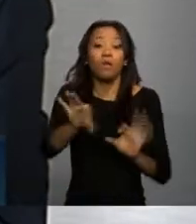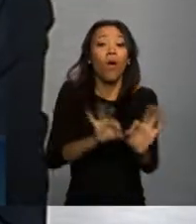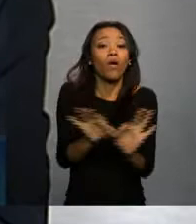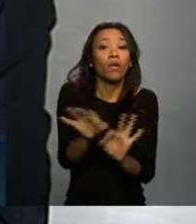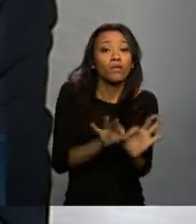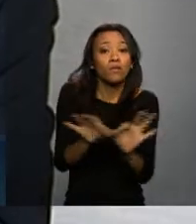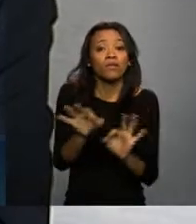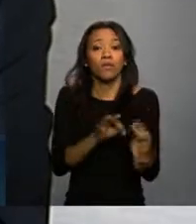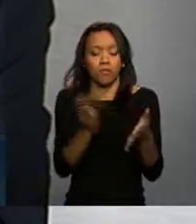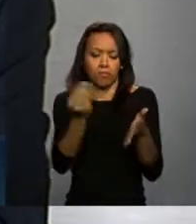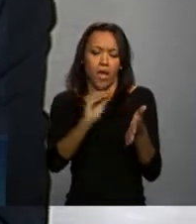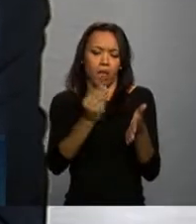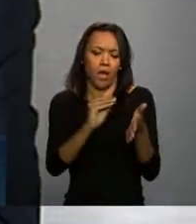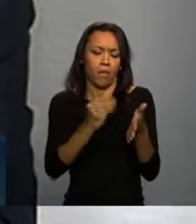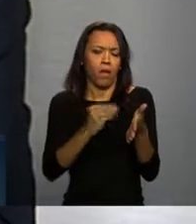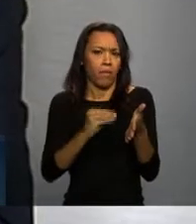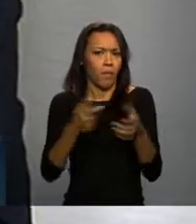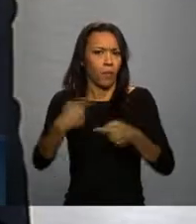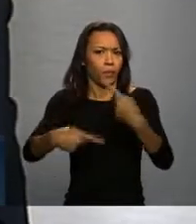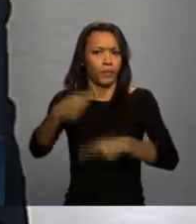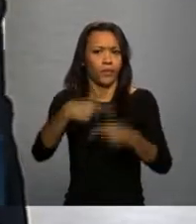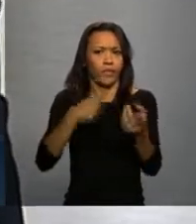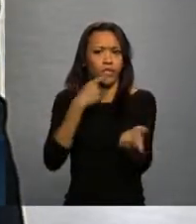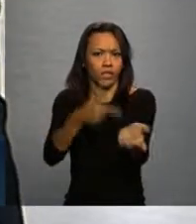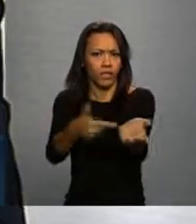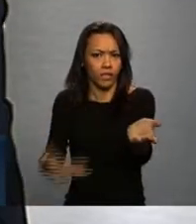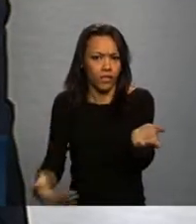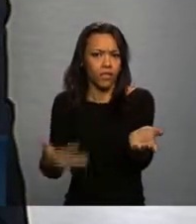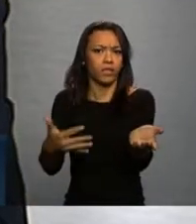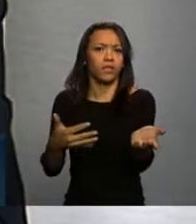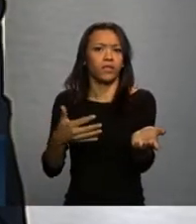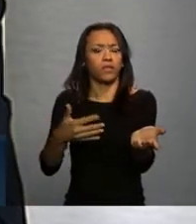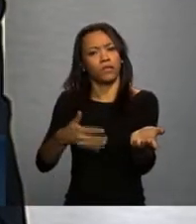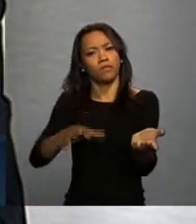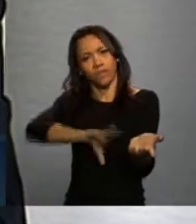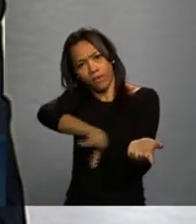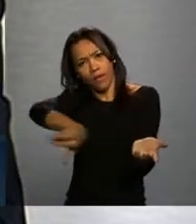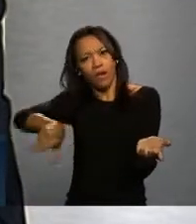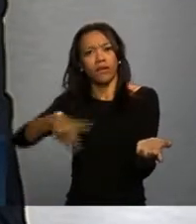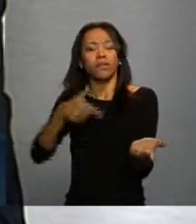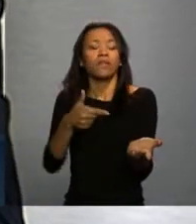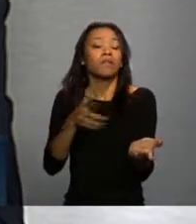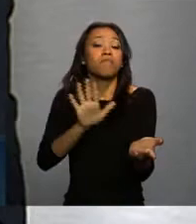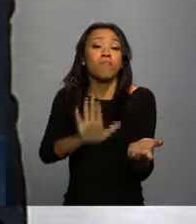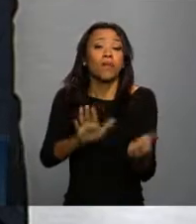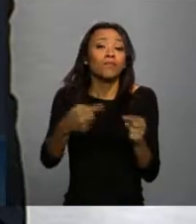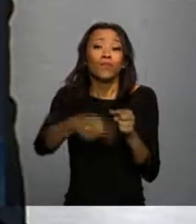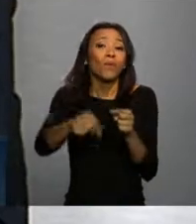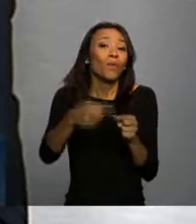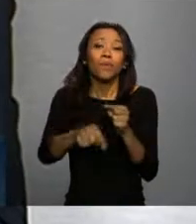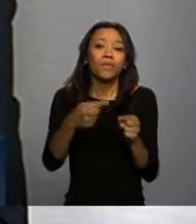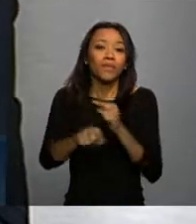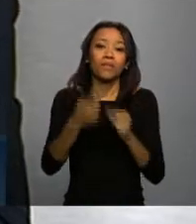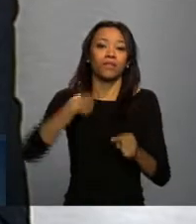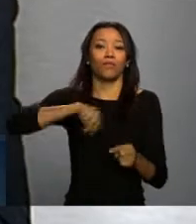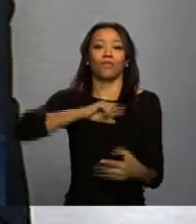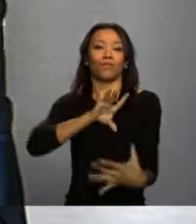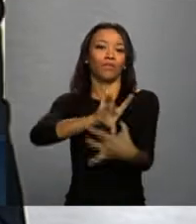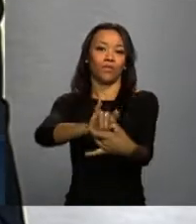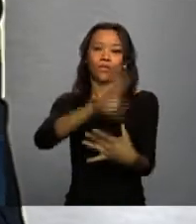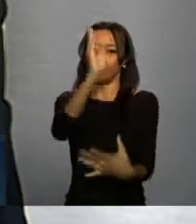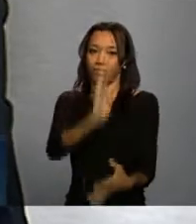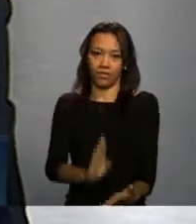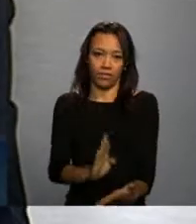padrão para a política de sangue e hemoderivados do país, que é incompatível com a nossa realidade regional,